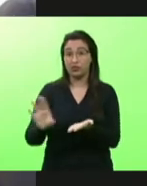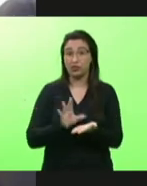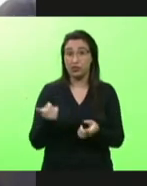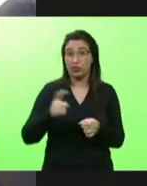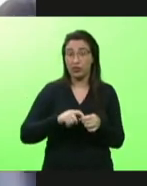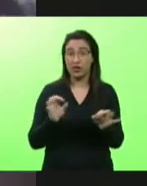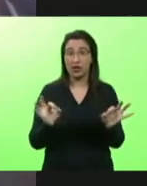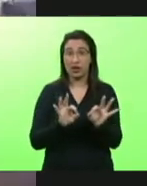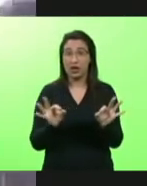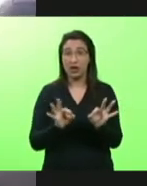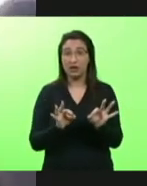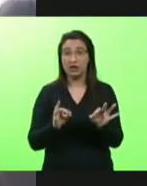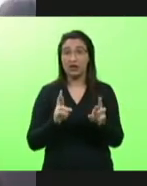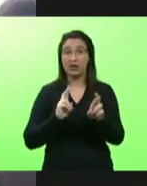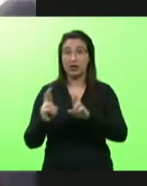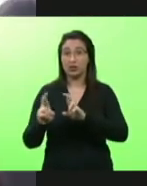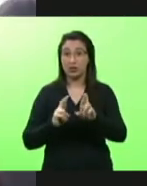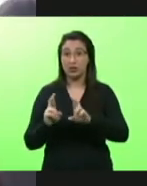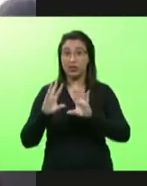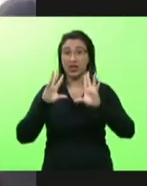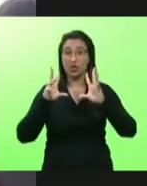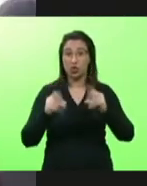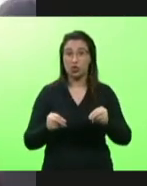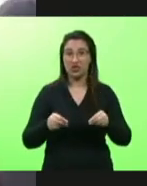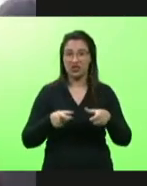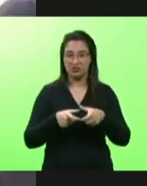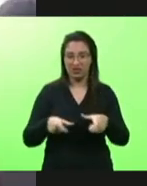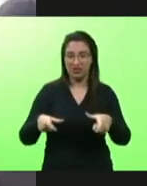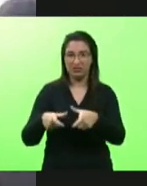rodovias todas esburacadas